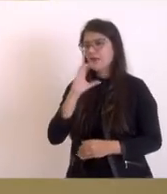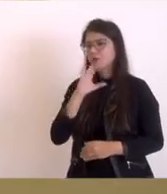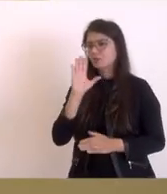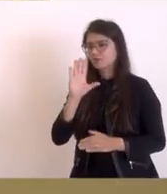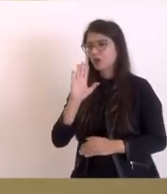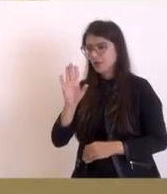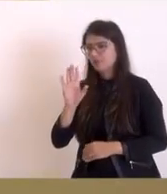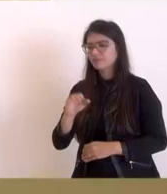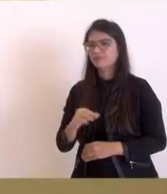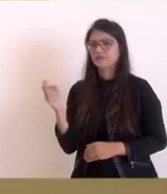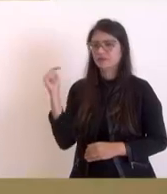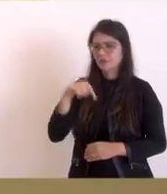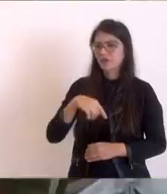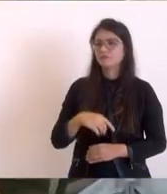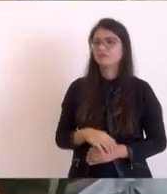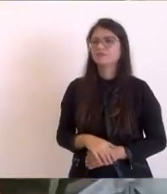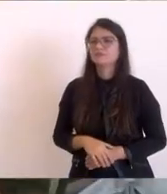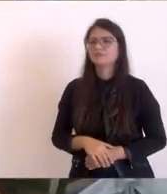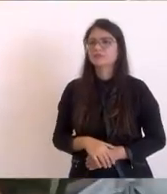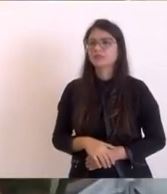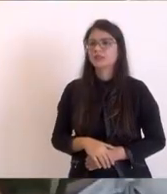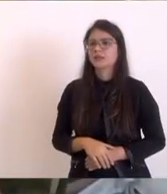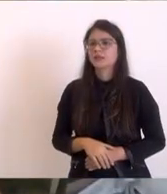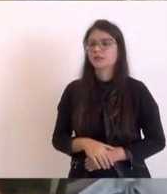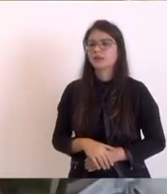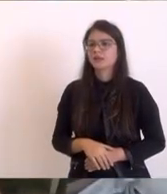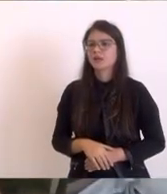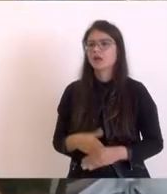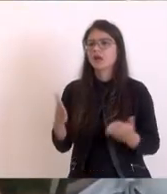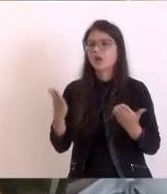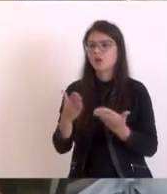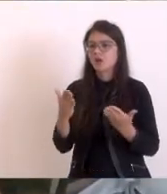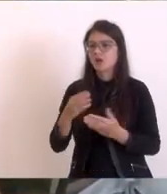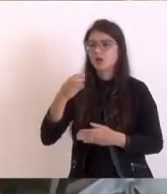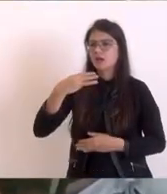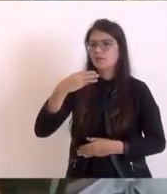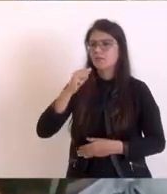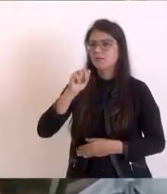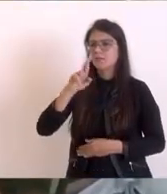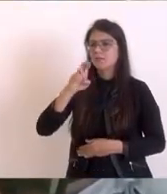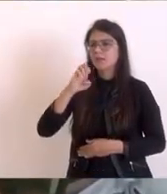passar a palavra para o Marcelino, a farmácia de Rio das Ostras.